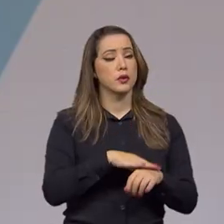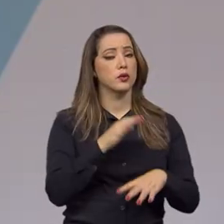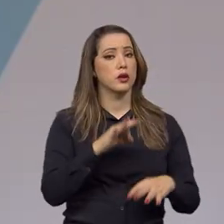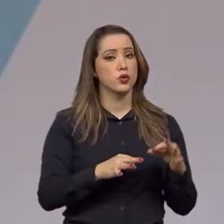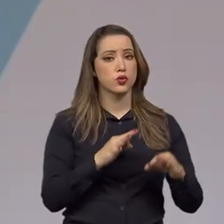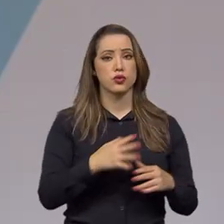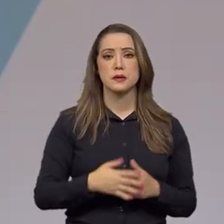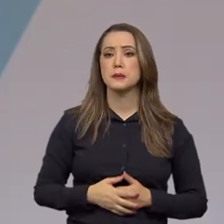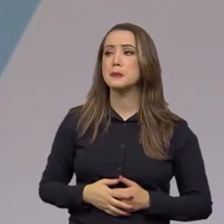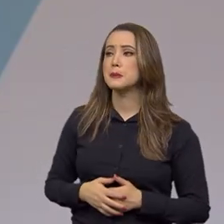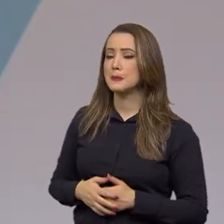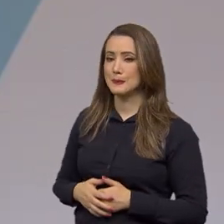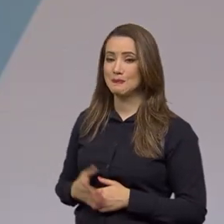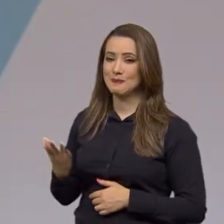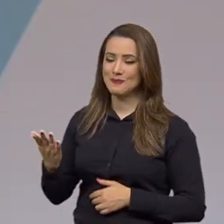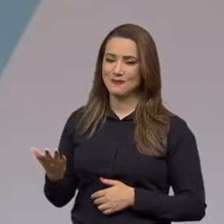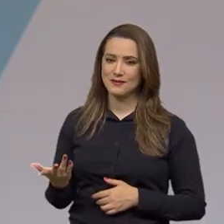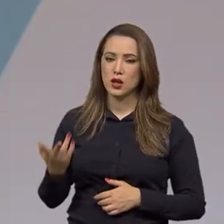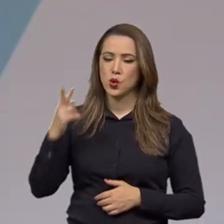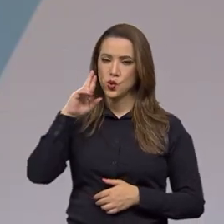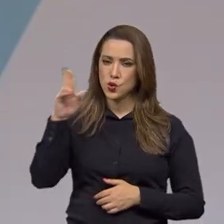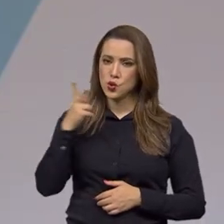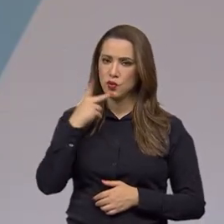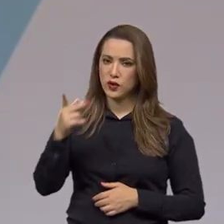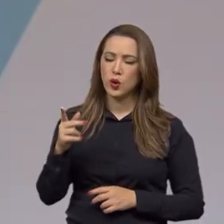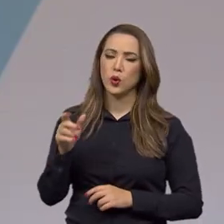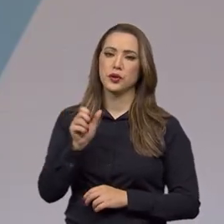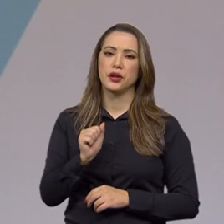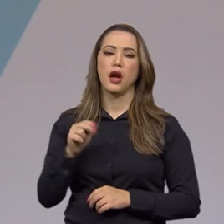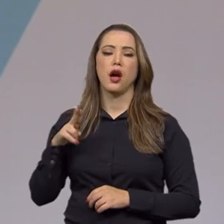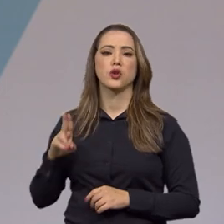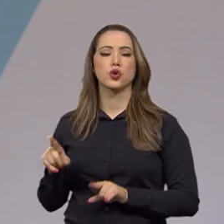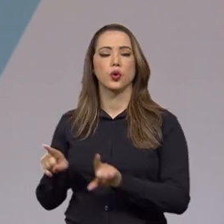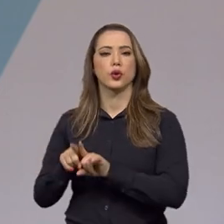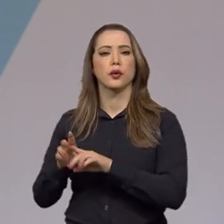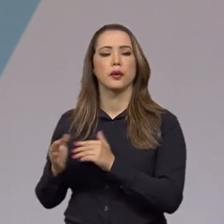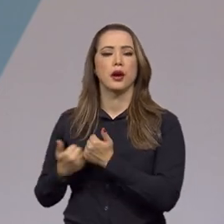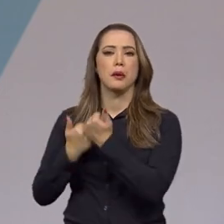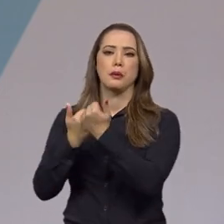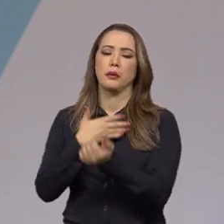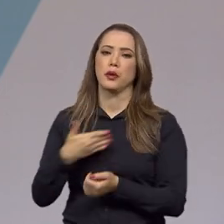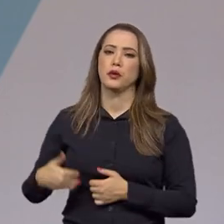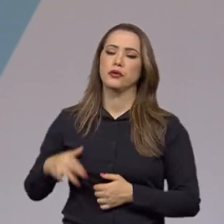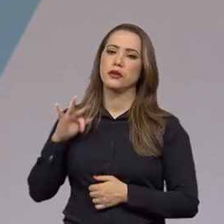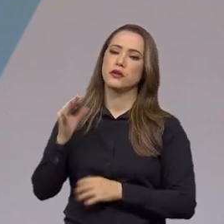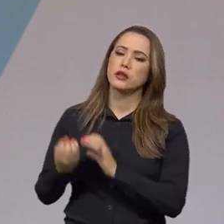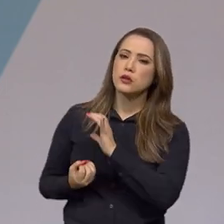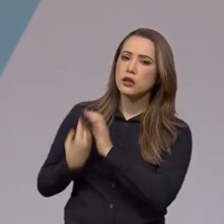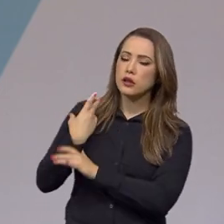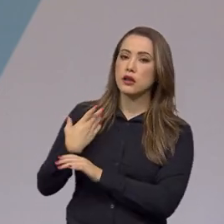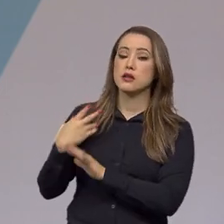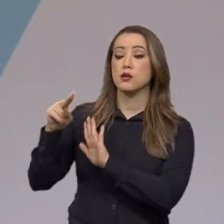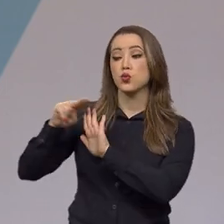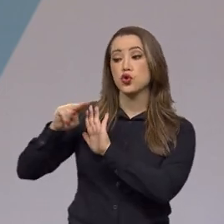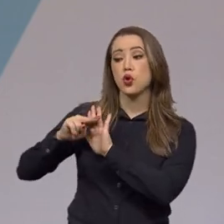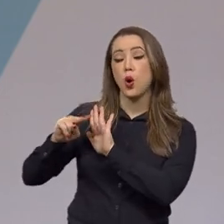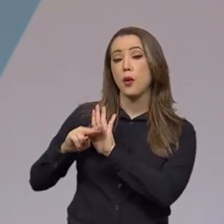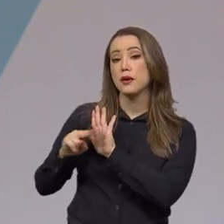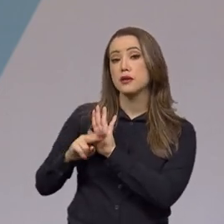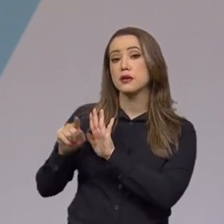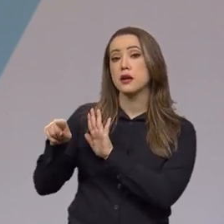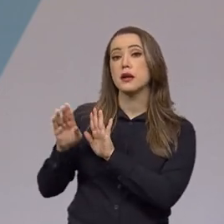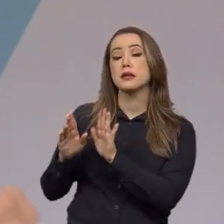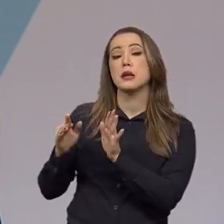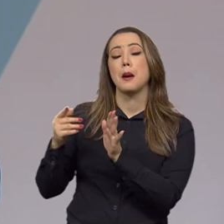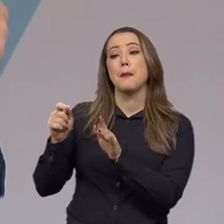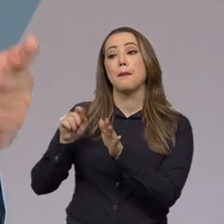Ministro, o senhor falou que a AGU, ela também assessora o governo federal na elaboração de atos normativos. Eu vou deixar essa